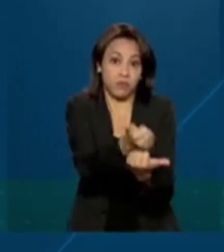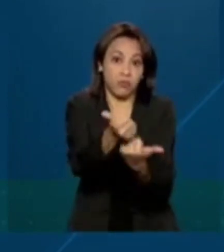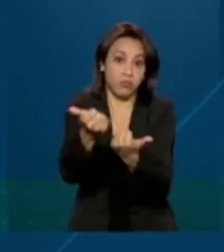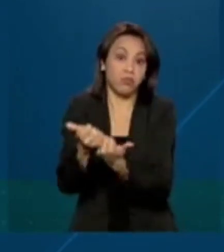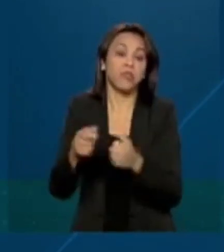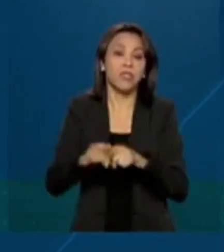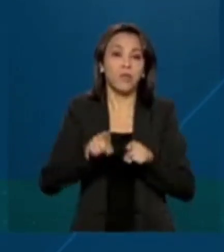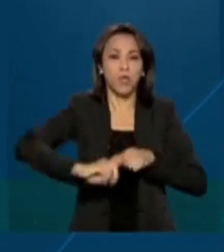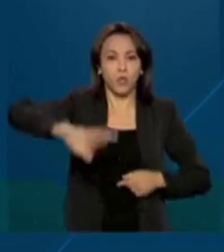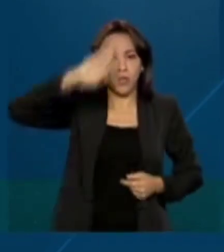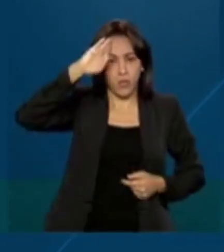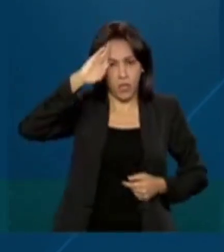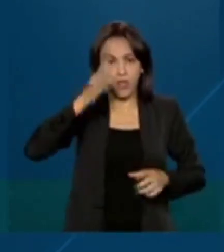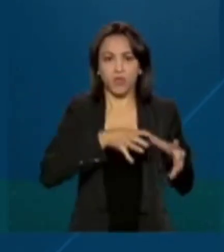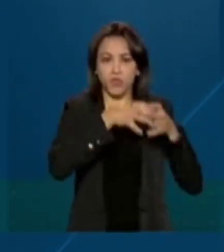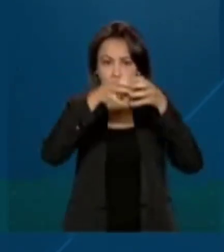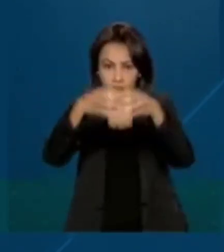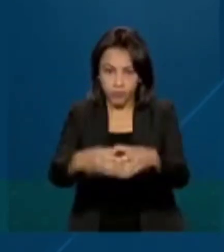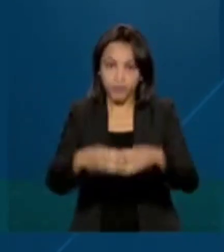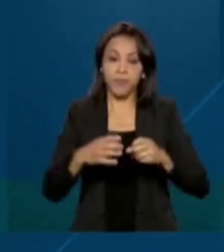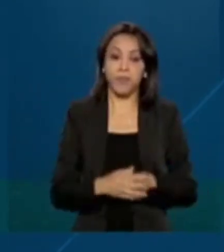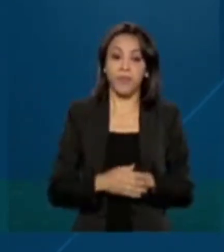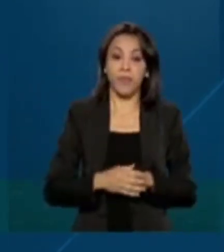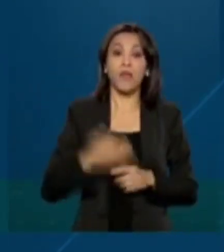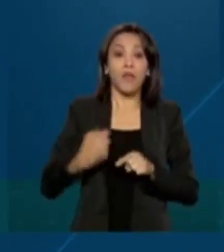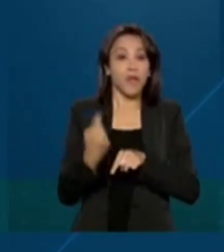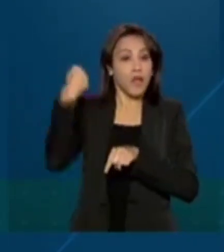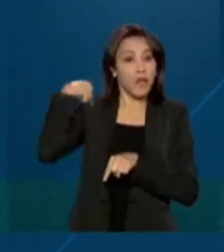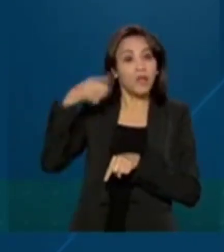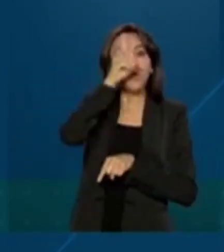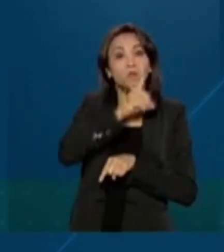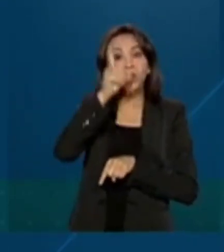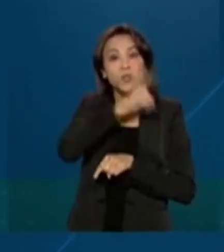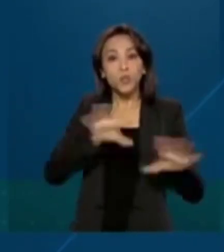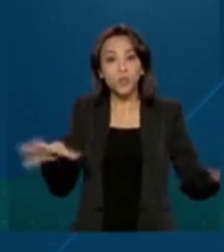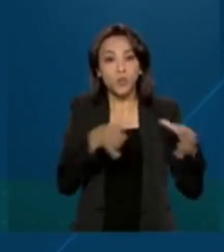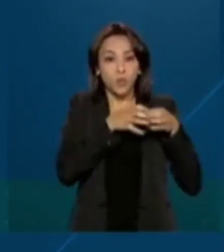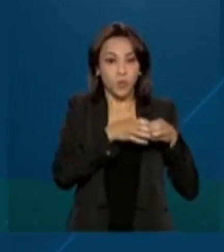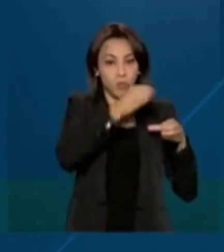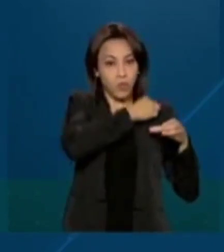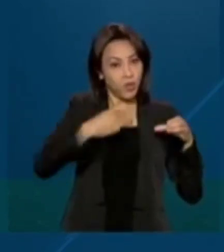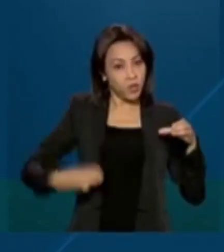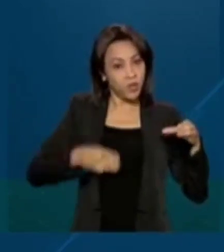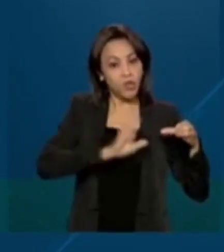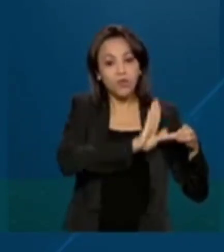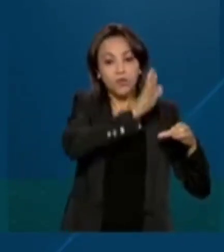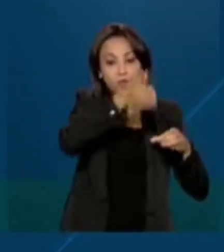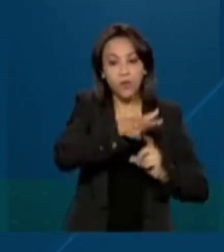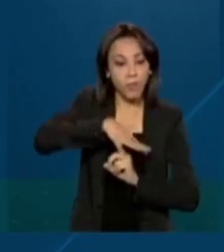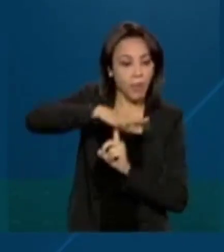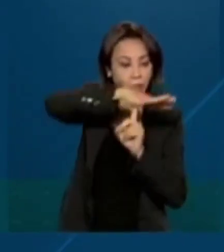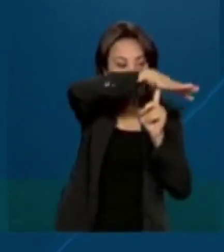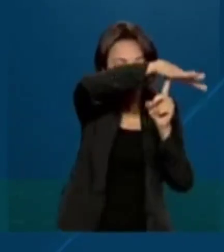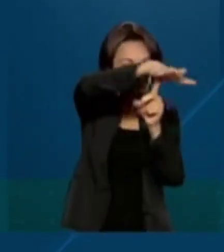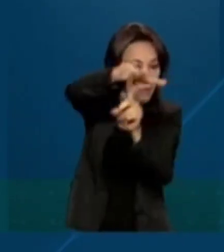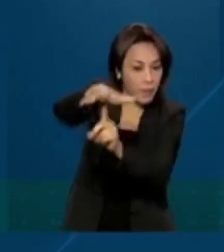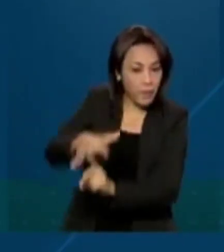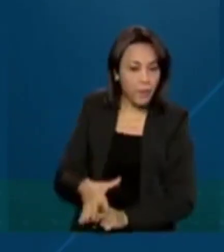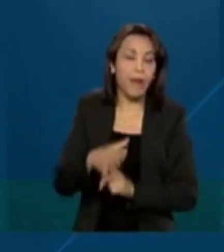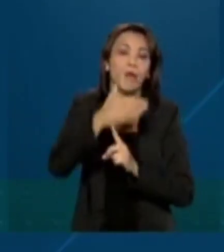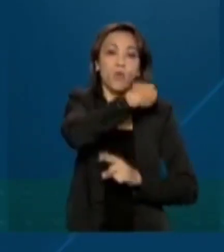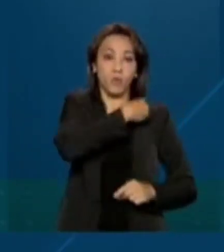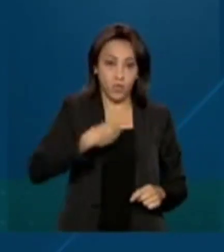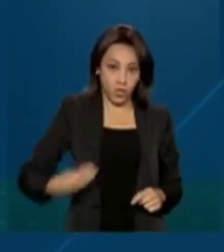Armadas. Neste domingo, uma comitiva de ministros do governo federal sobrevoou a região. Segundo o ministro do Desenvolvimento